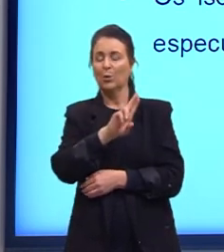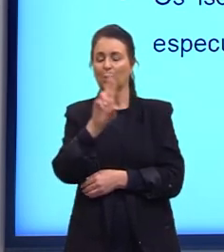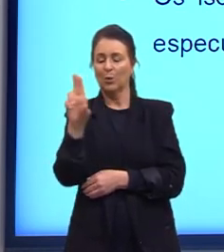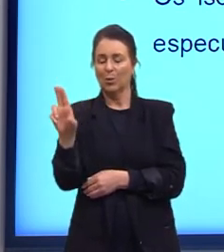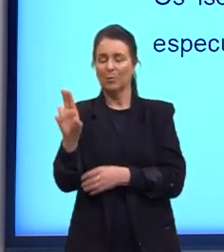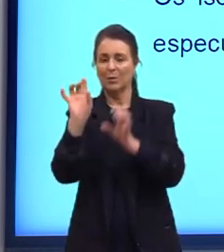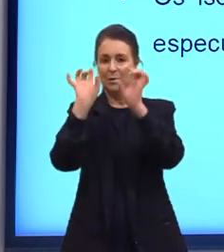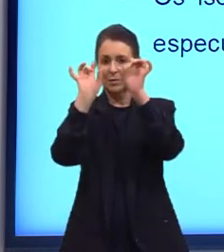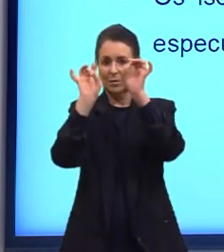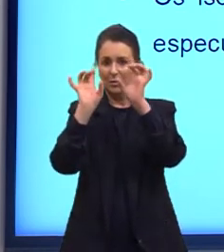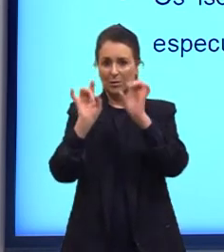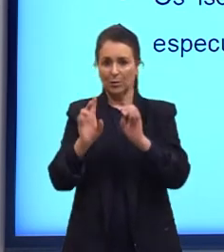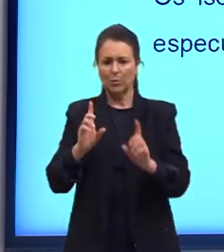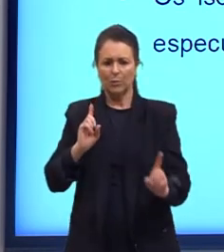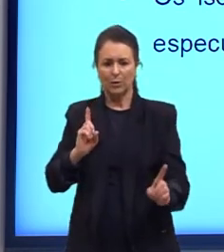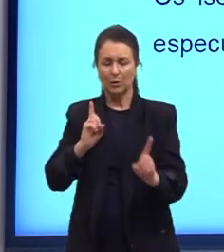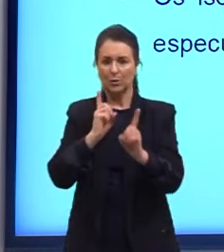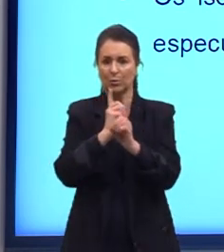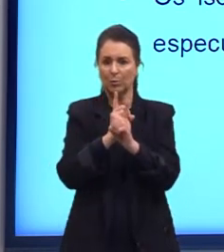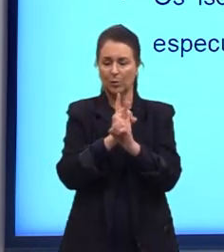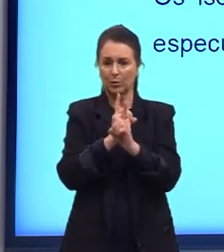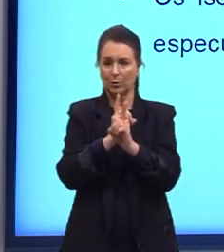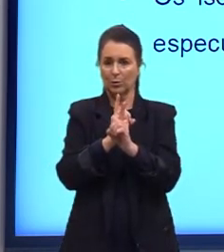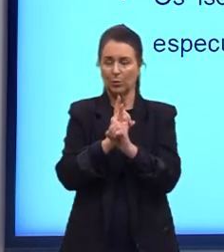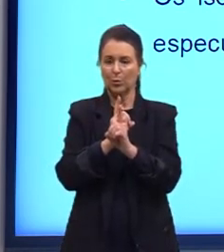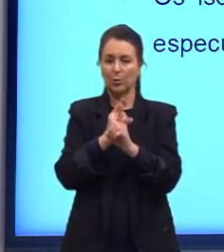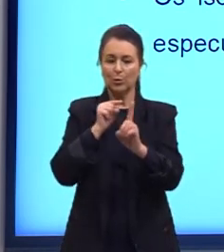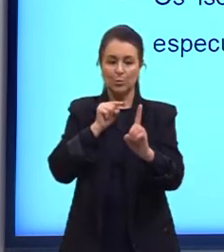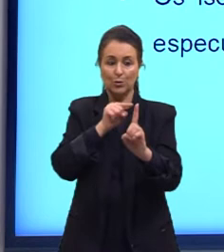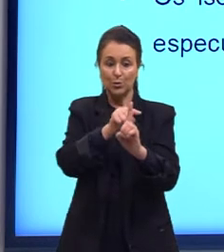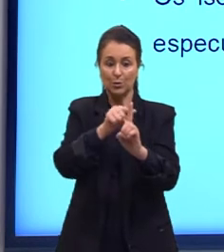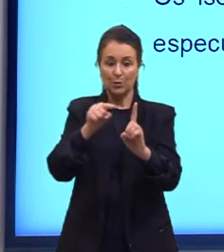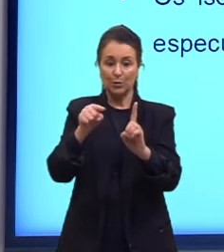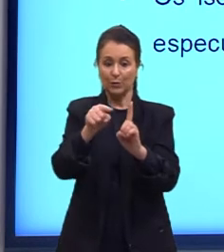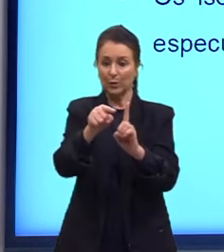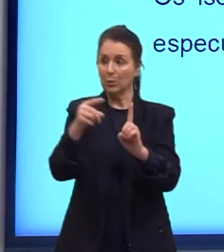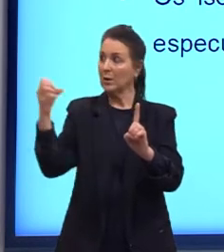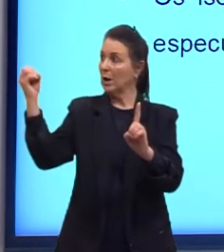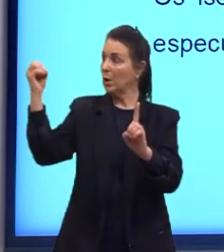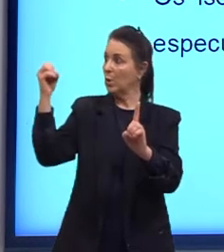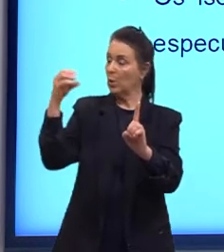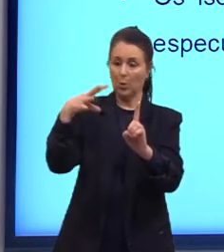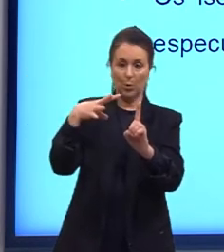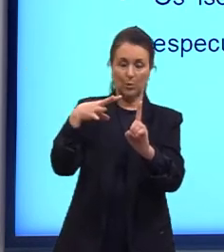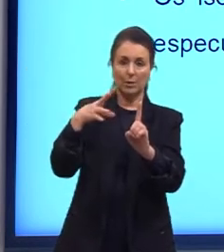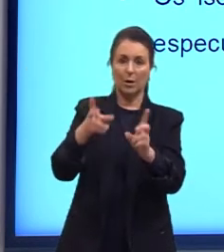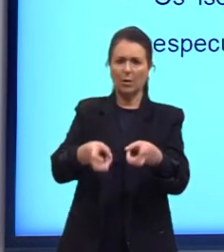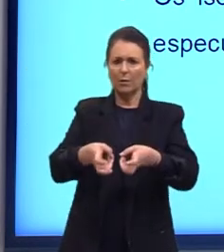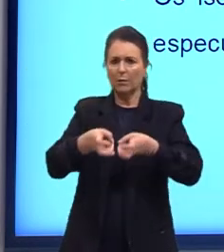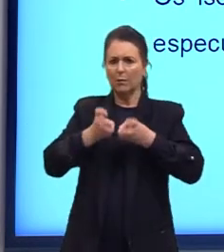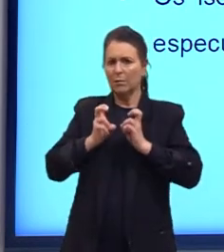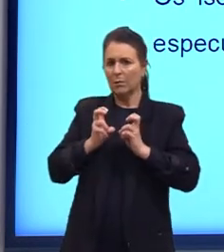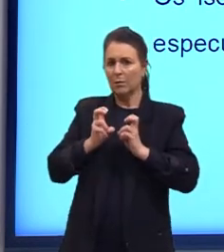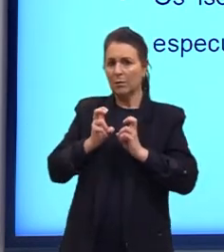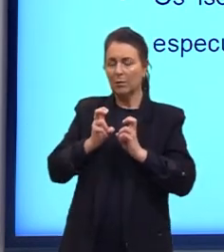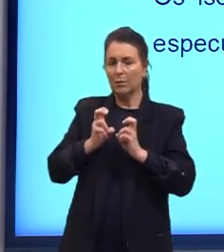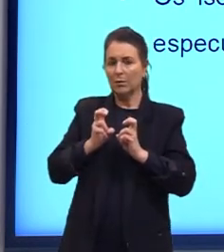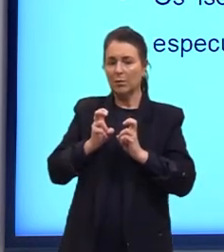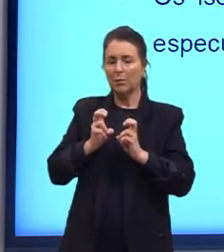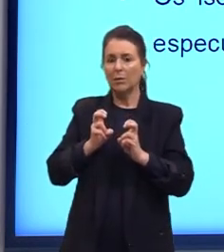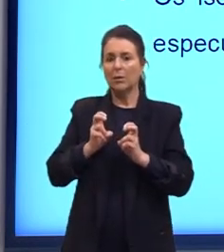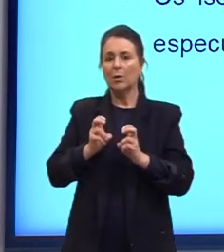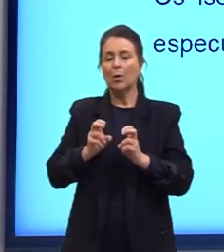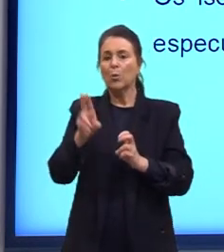E isso ocorreu, foi descoberto, essa questão de desvio de luz, foi percebido através de um